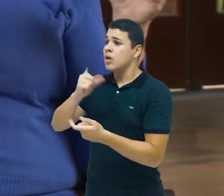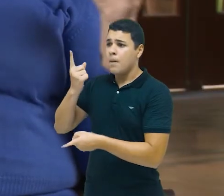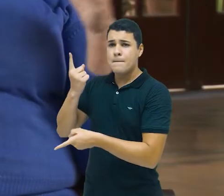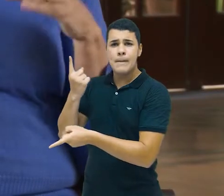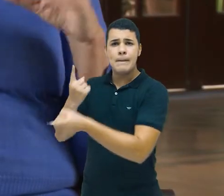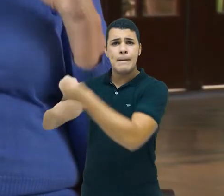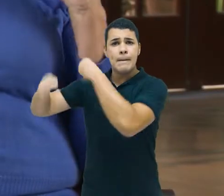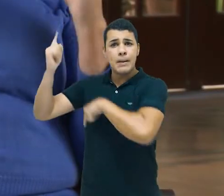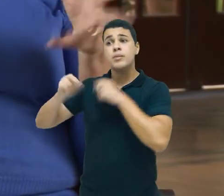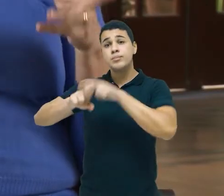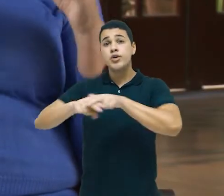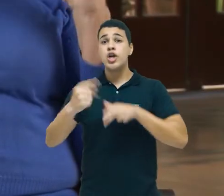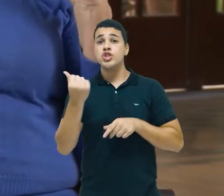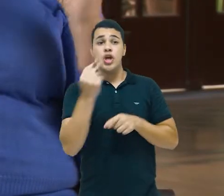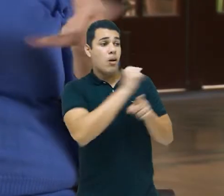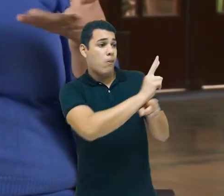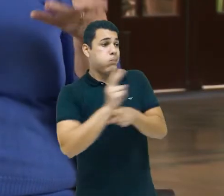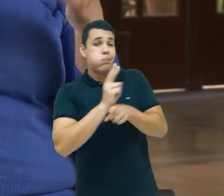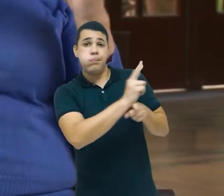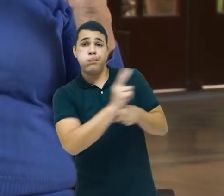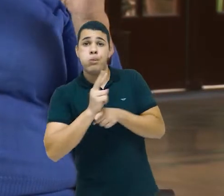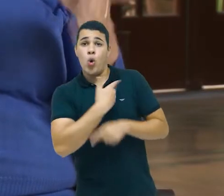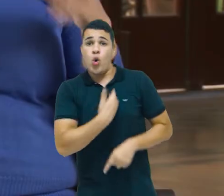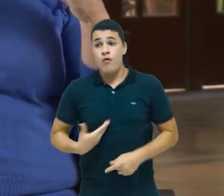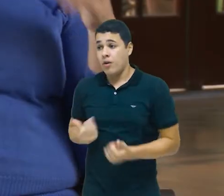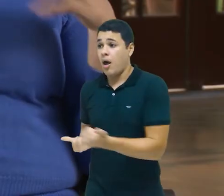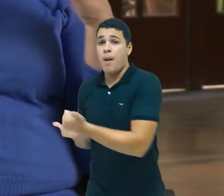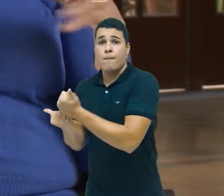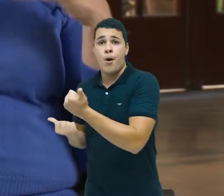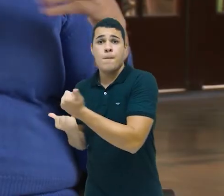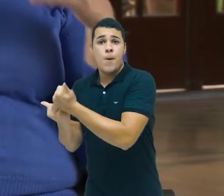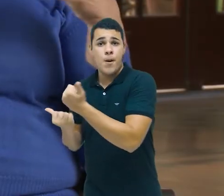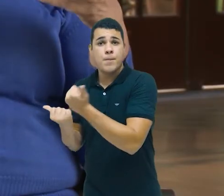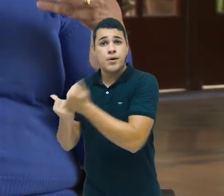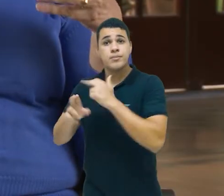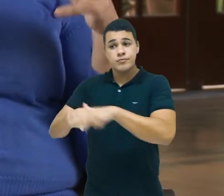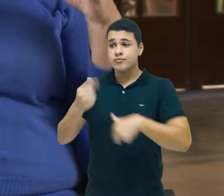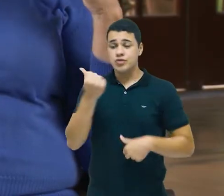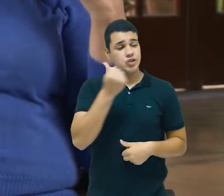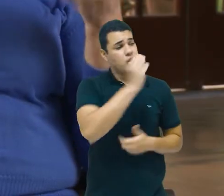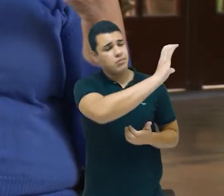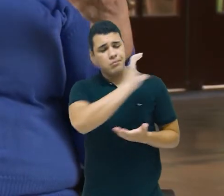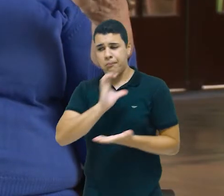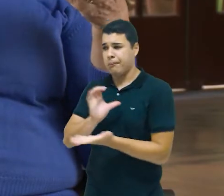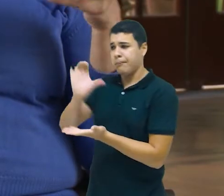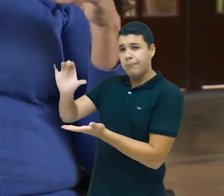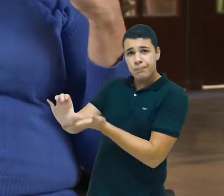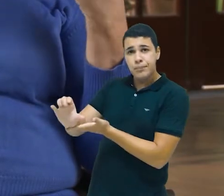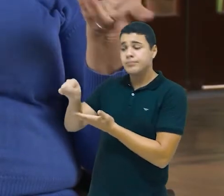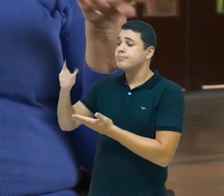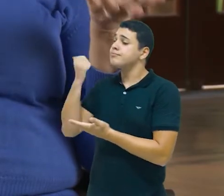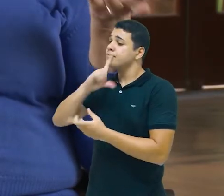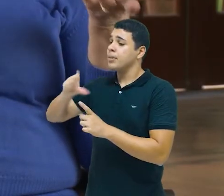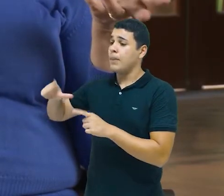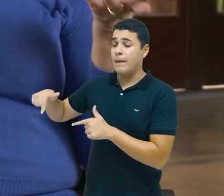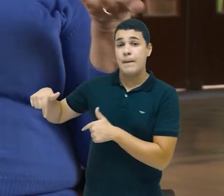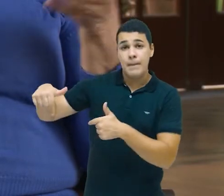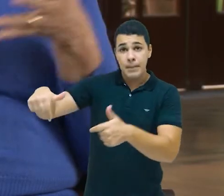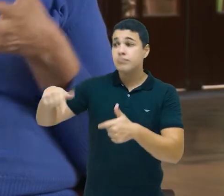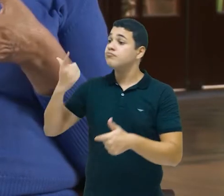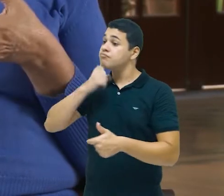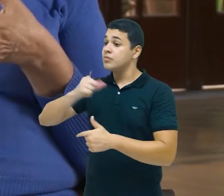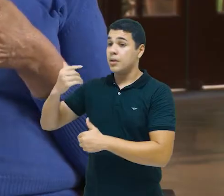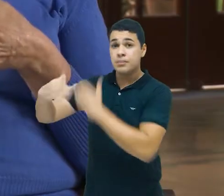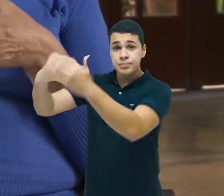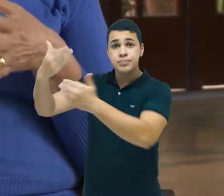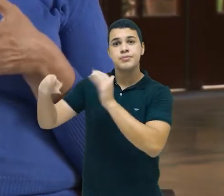função dessa, digamos, dessa oferta, né? Essa oferta financeira de dinheiro para o crescimento